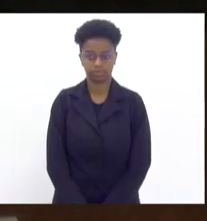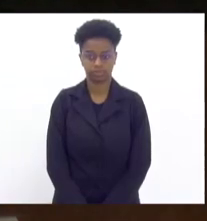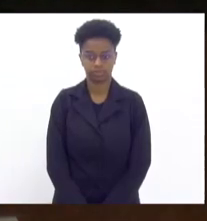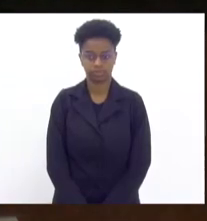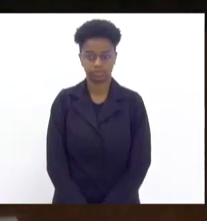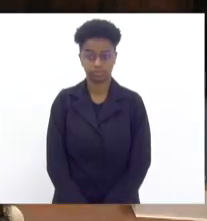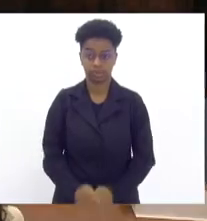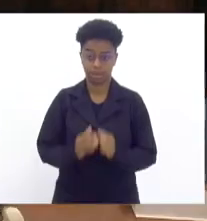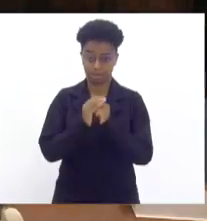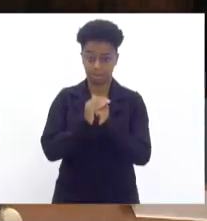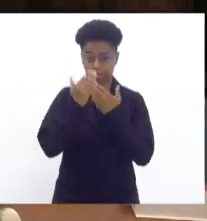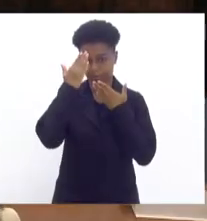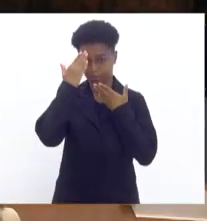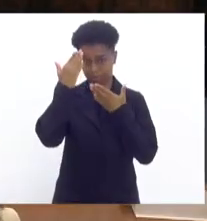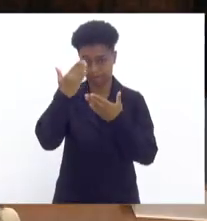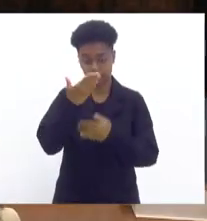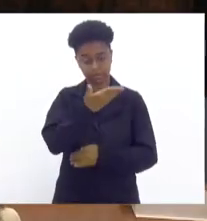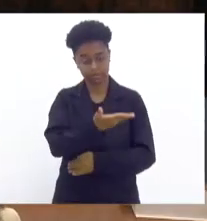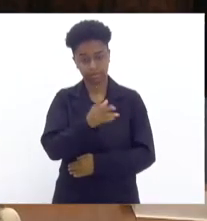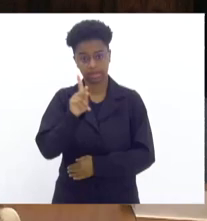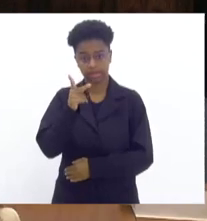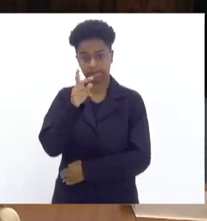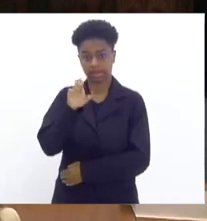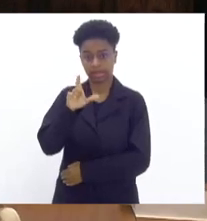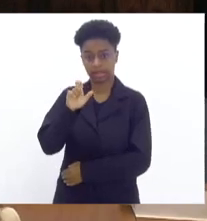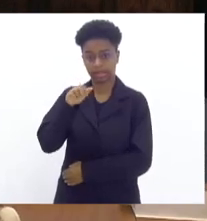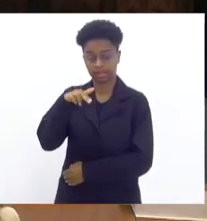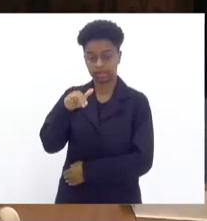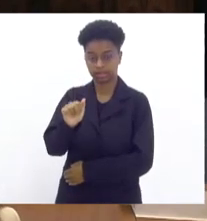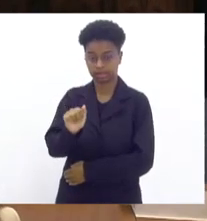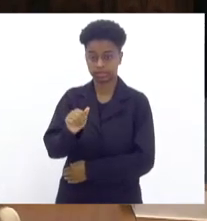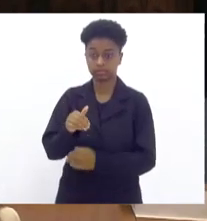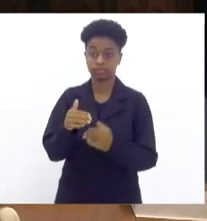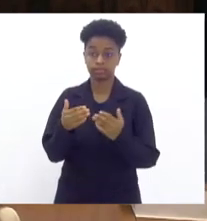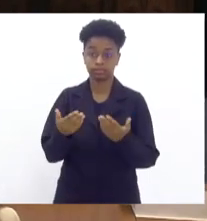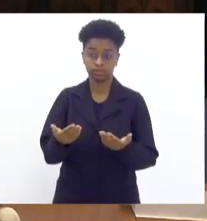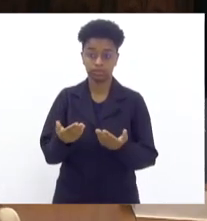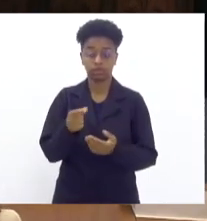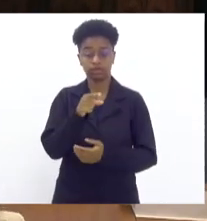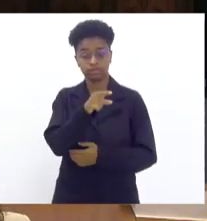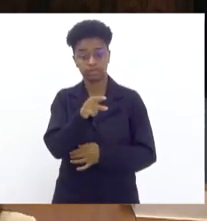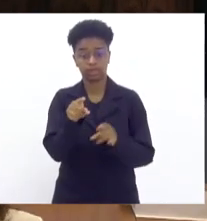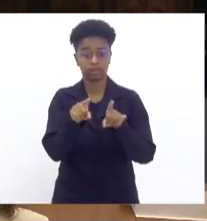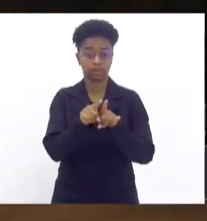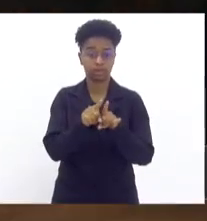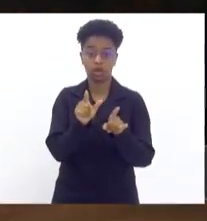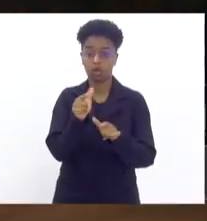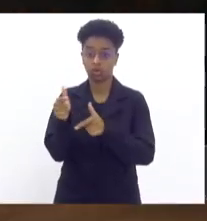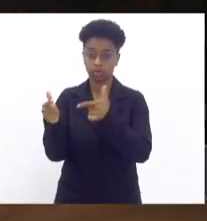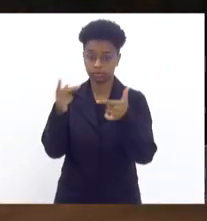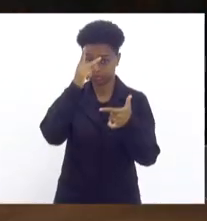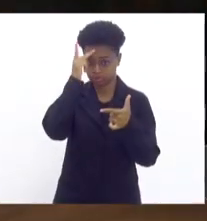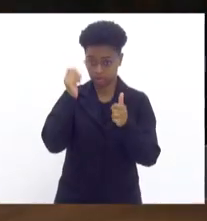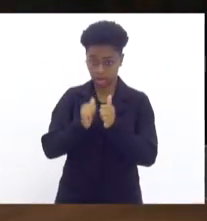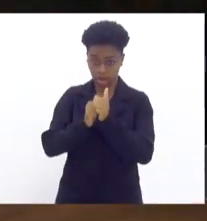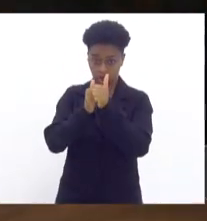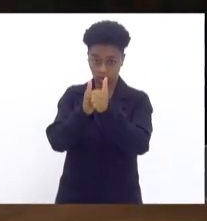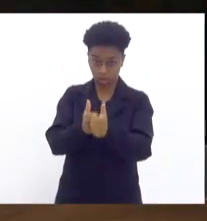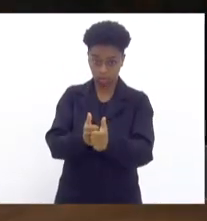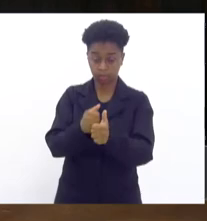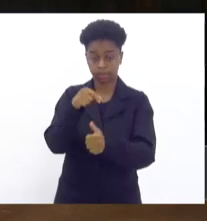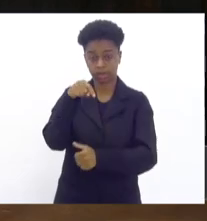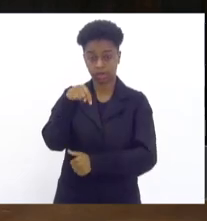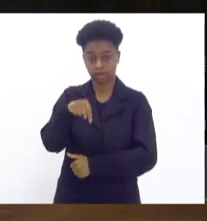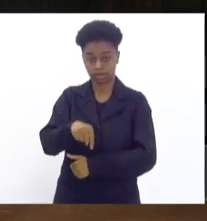Amém. Muito obrigado, senhora Helena. e para que a senhora e outros que estejam acompanhando essa audiência pública